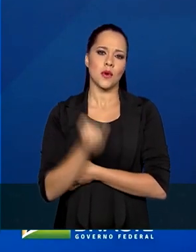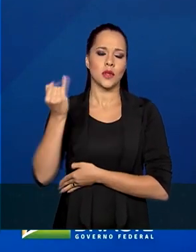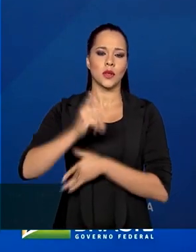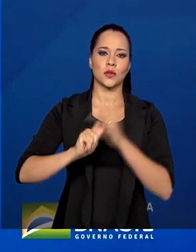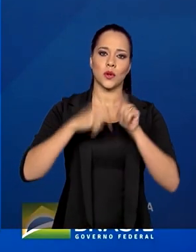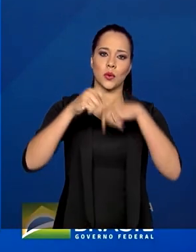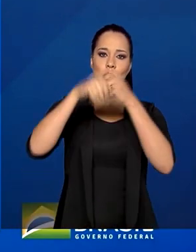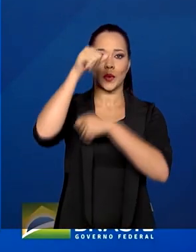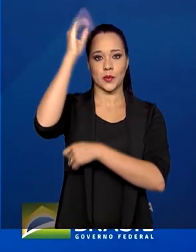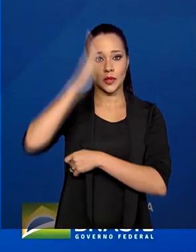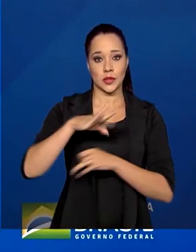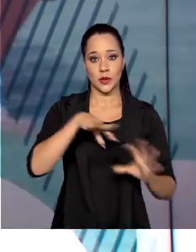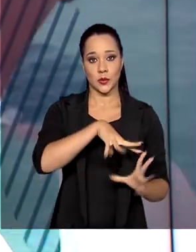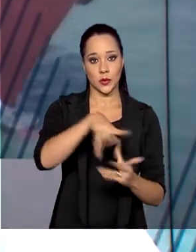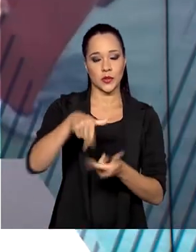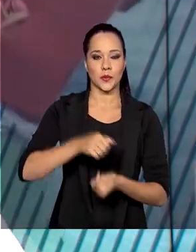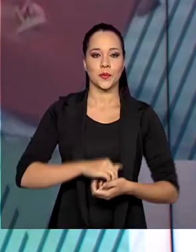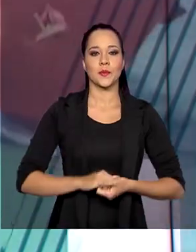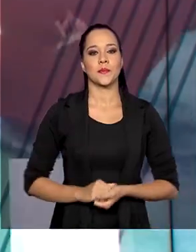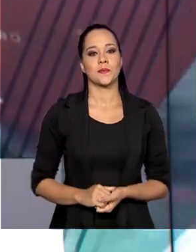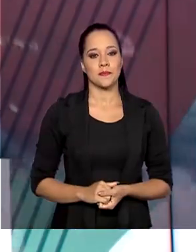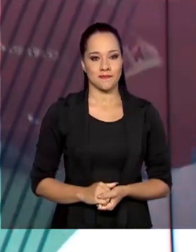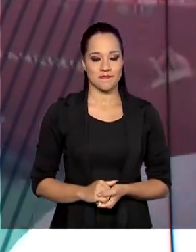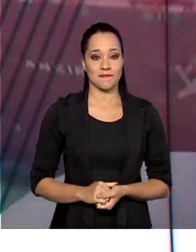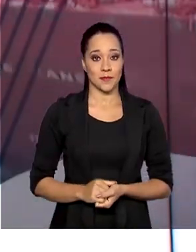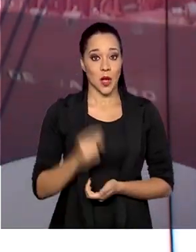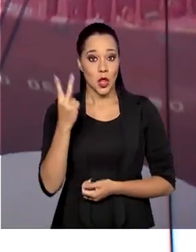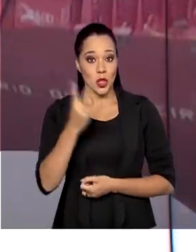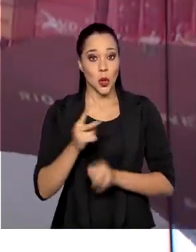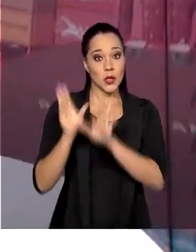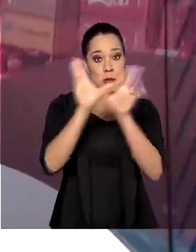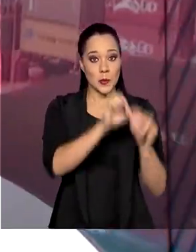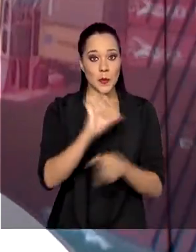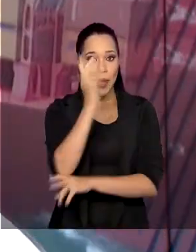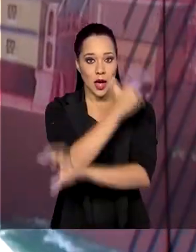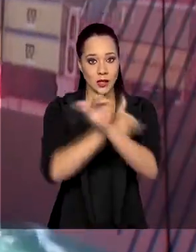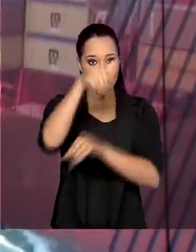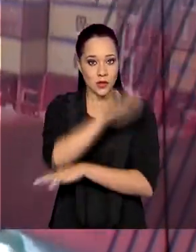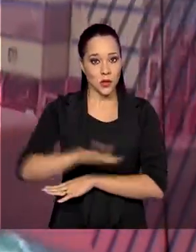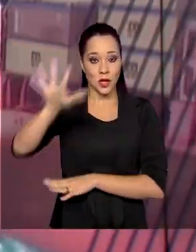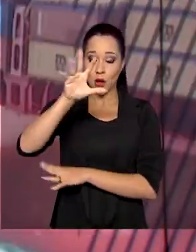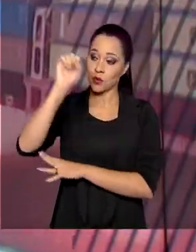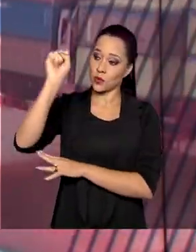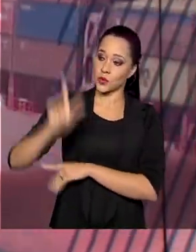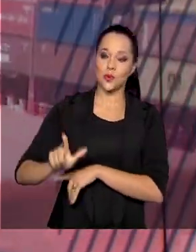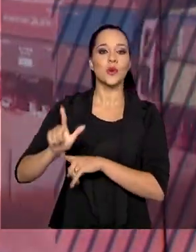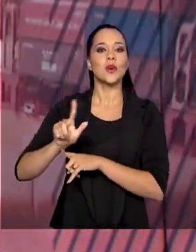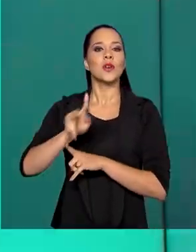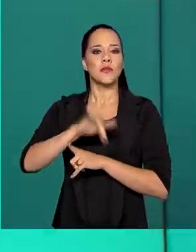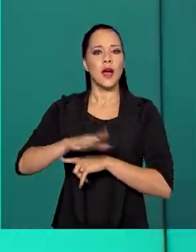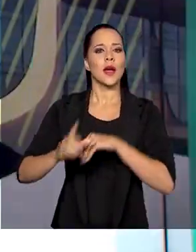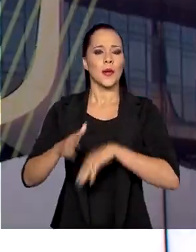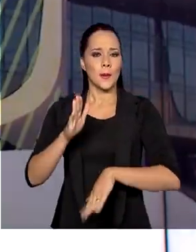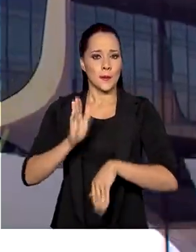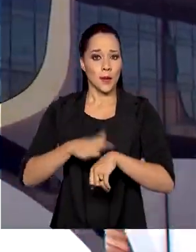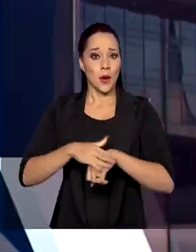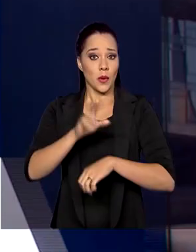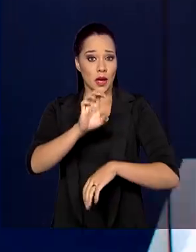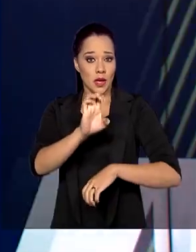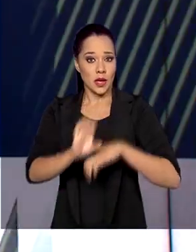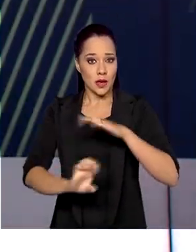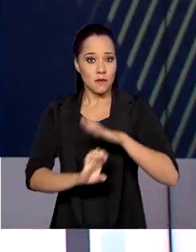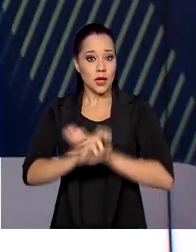economia brasileira e mundial. Dois parques nacionais da região sul serão concedidos à iniciativa privada.